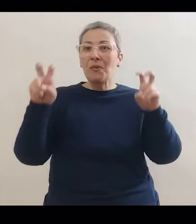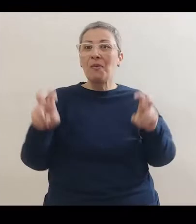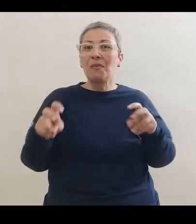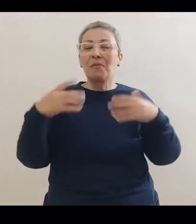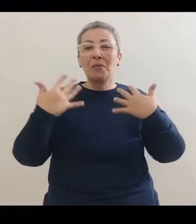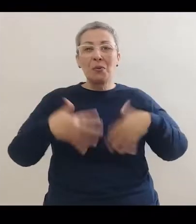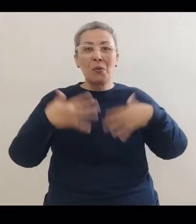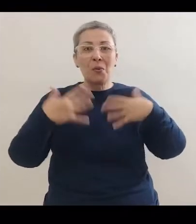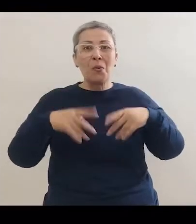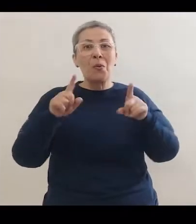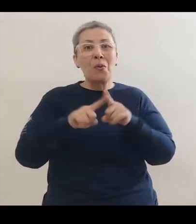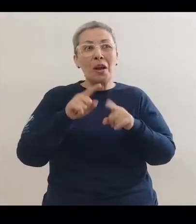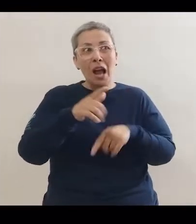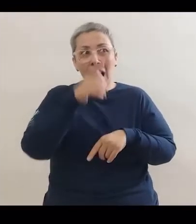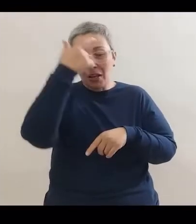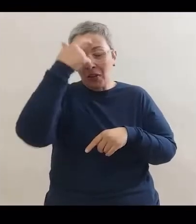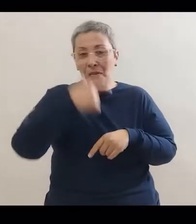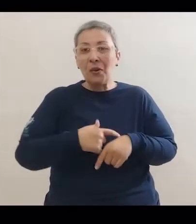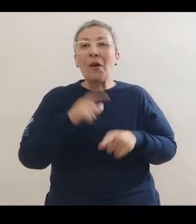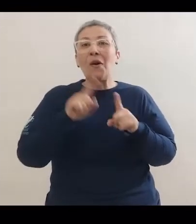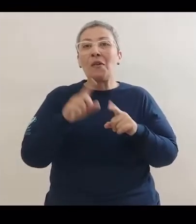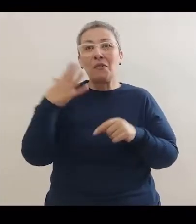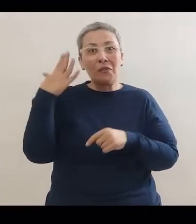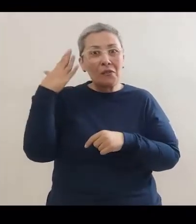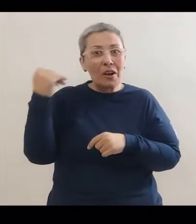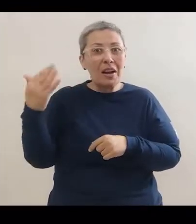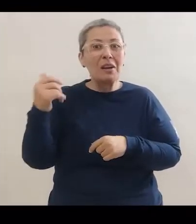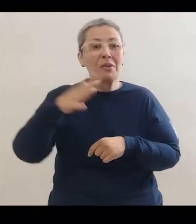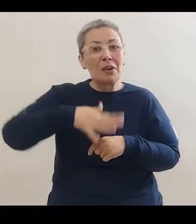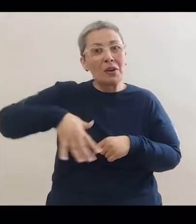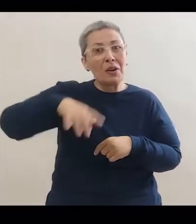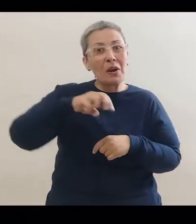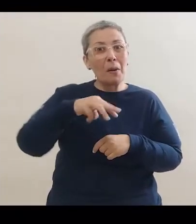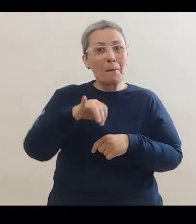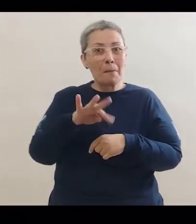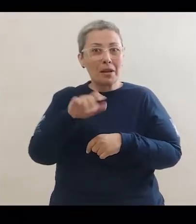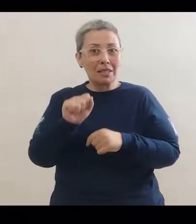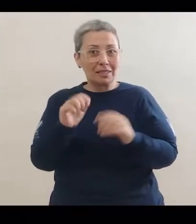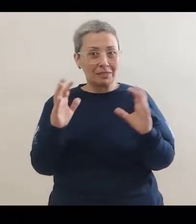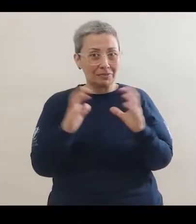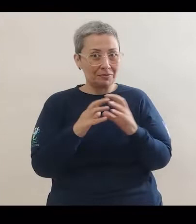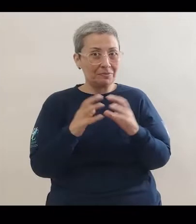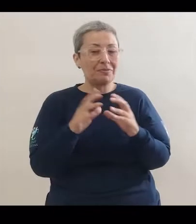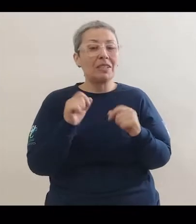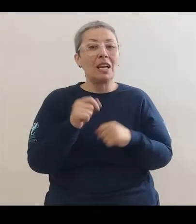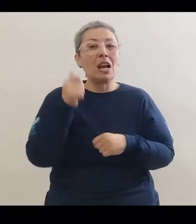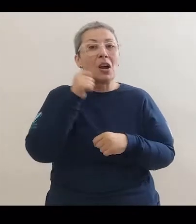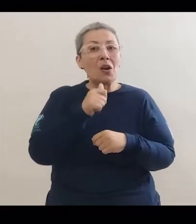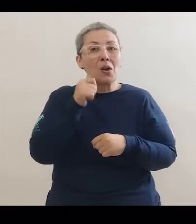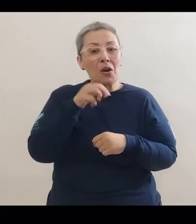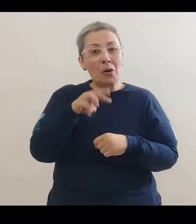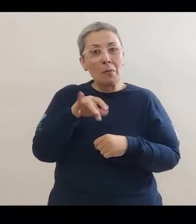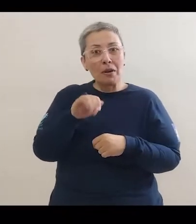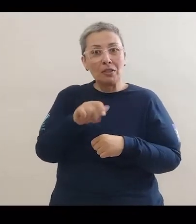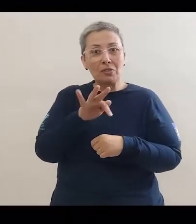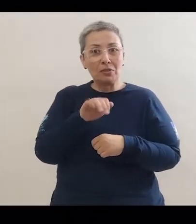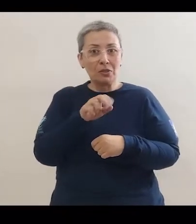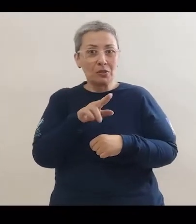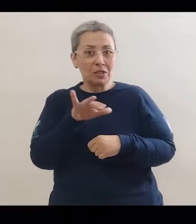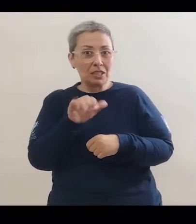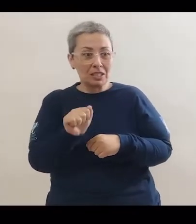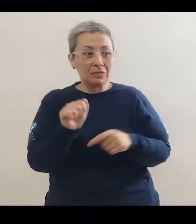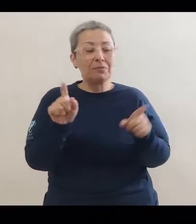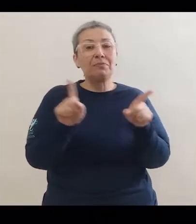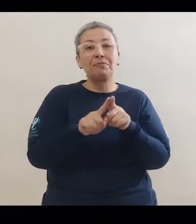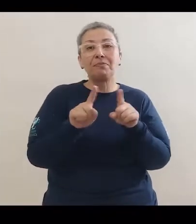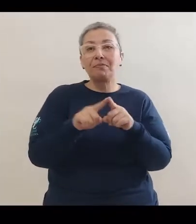vocês sobre uma figura muito famosa na zona da Mata Pernambucana. A Comade